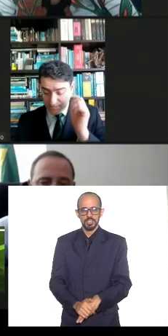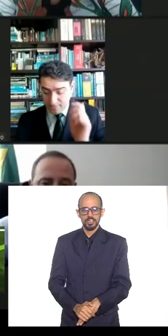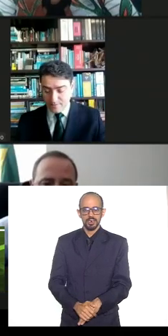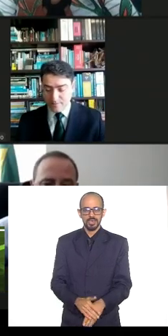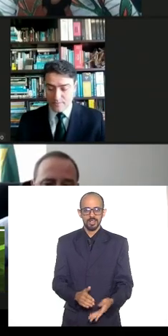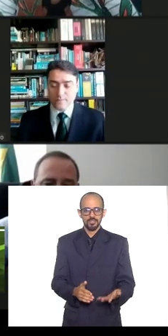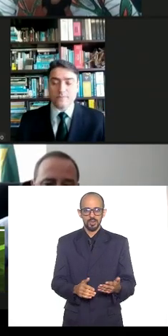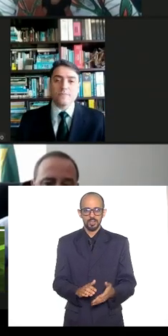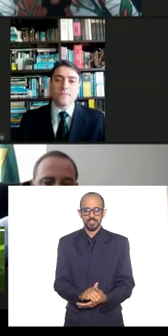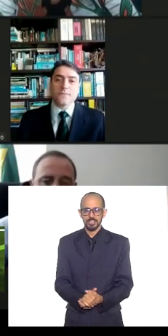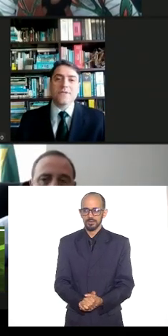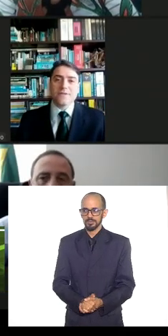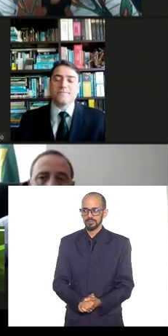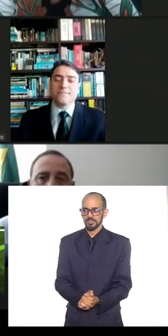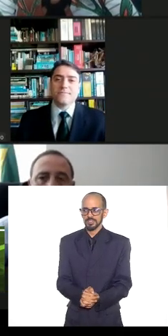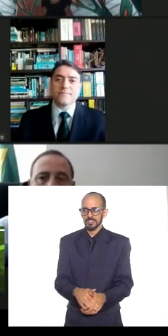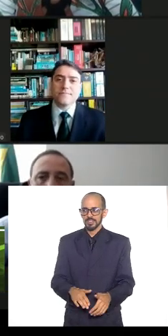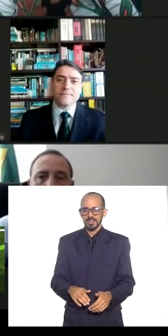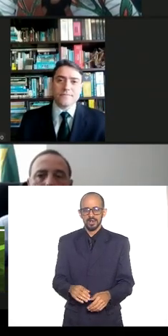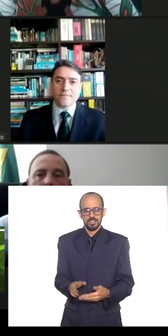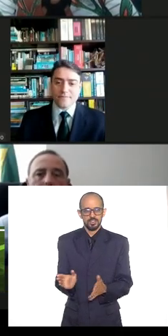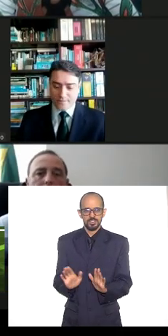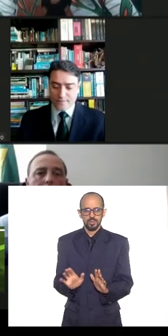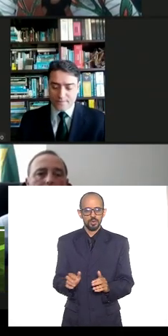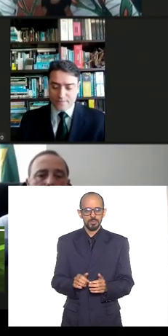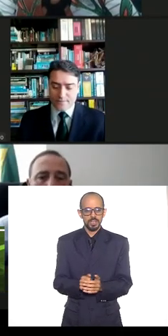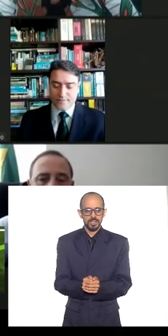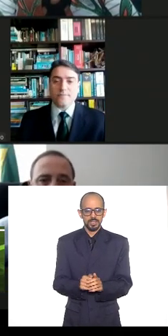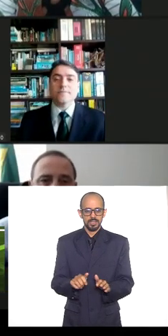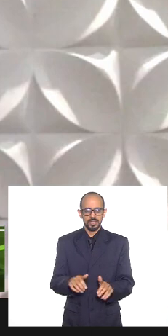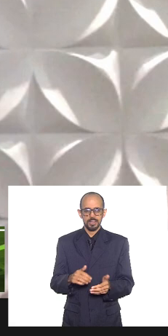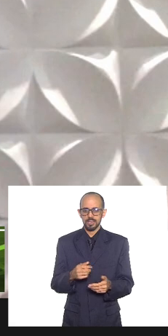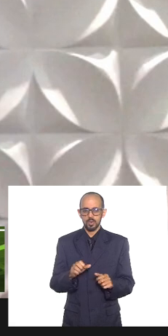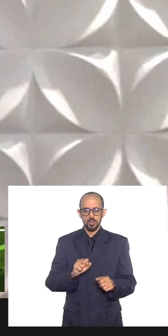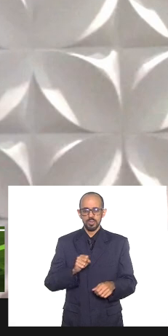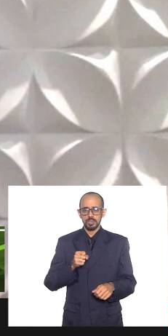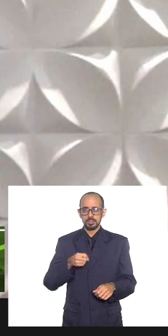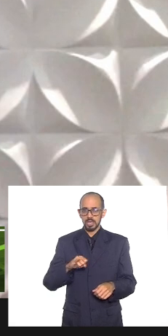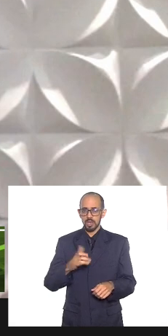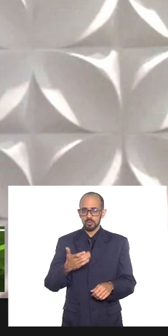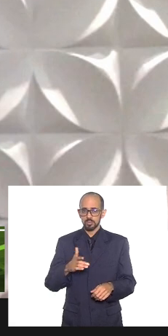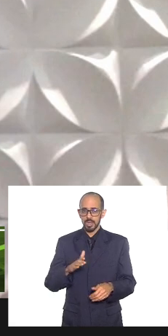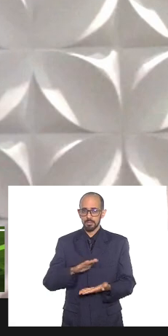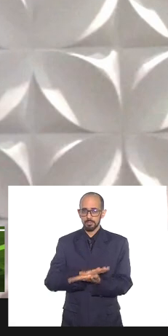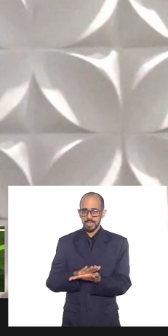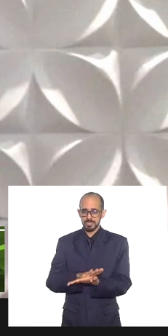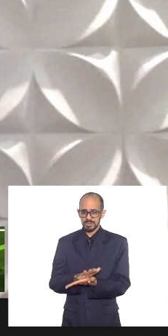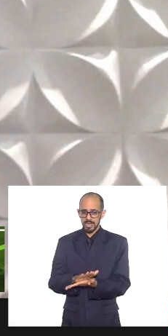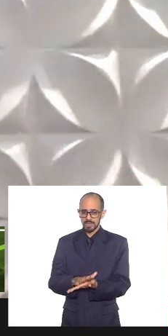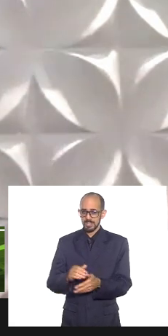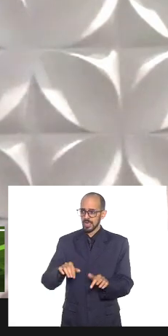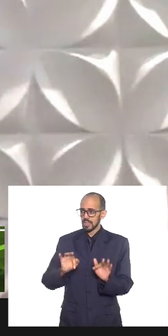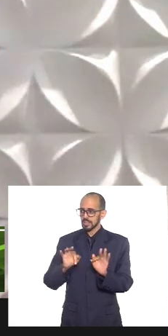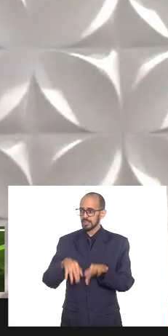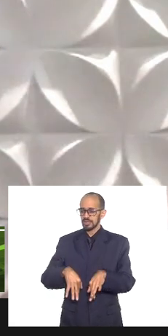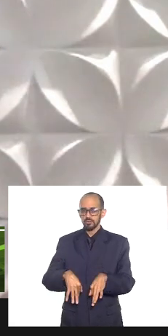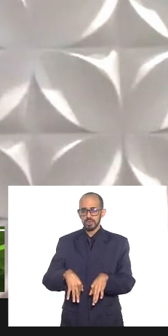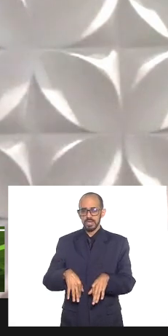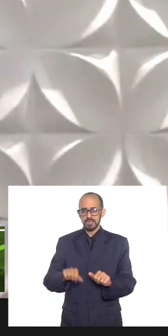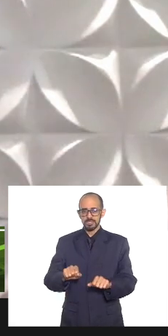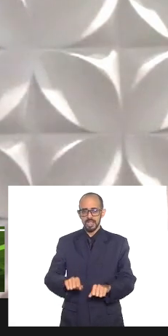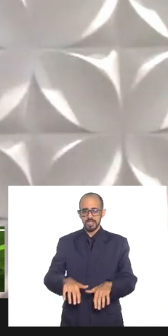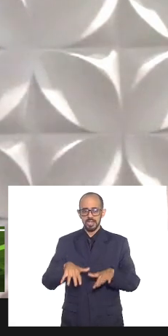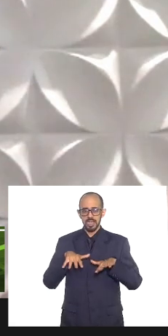Gilbert pela contribuição de hoje então nada mais havendo a tratar declaro encerrada a